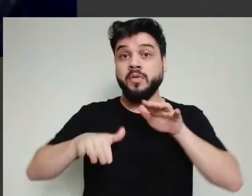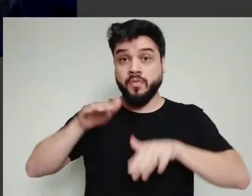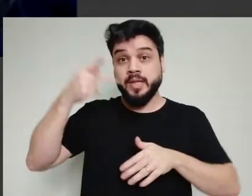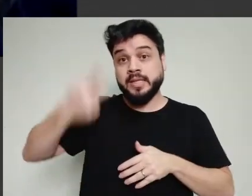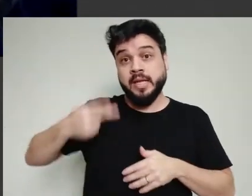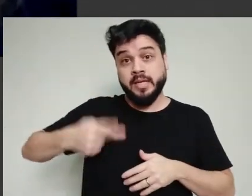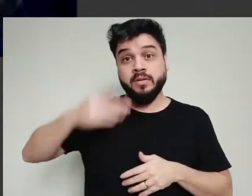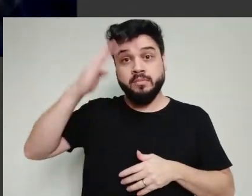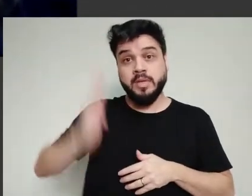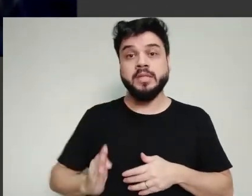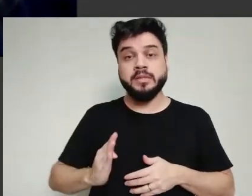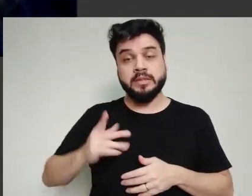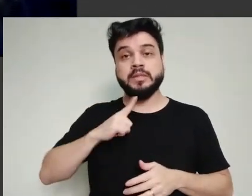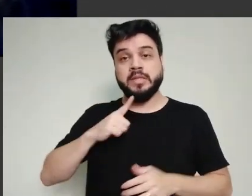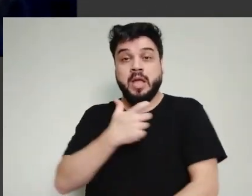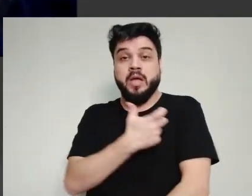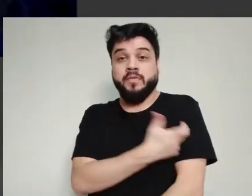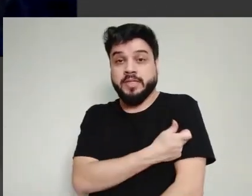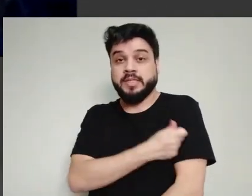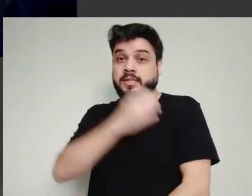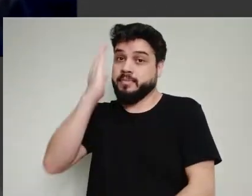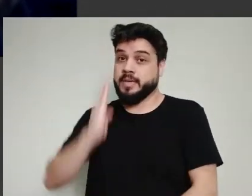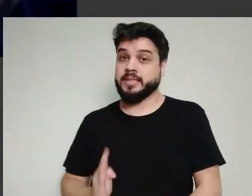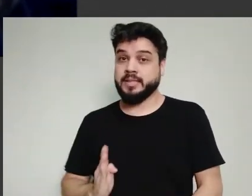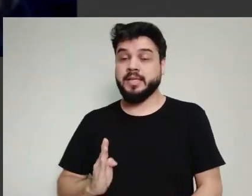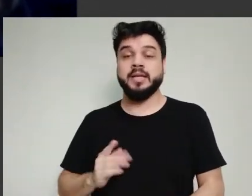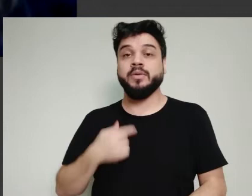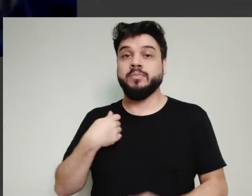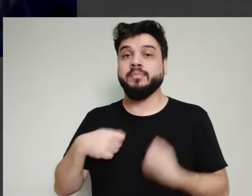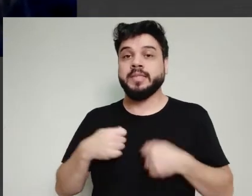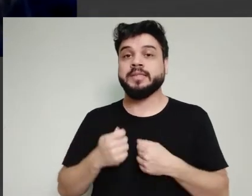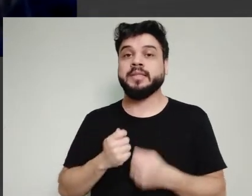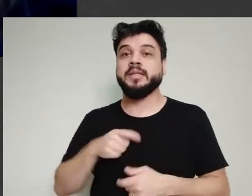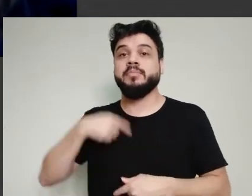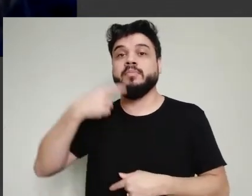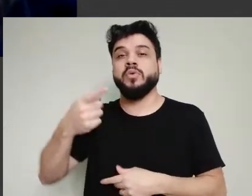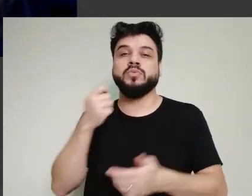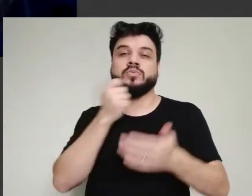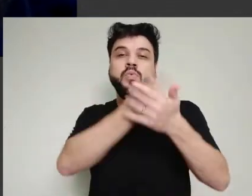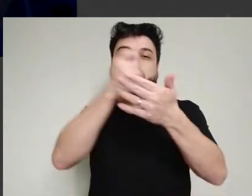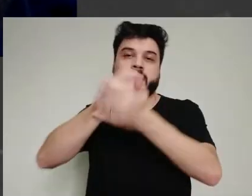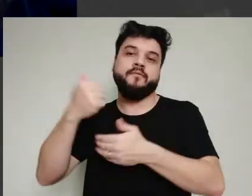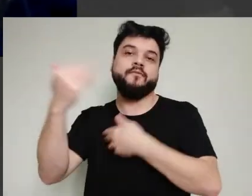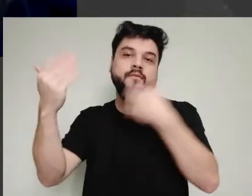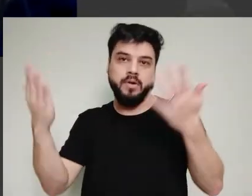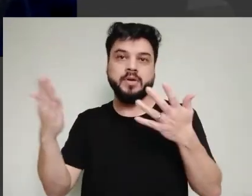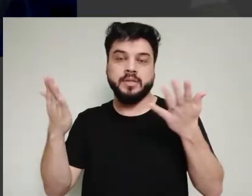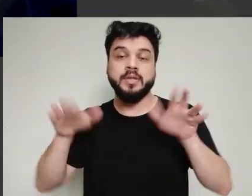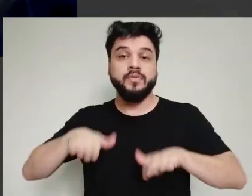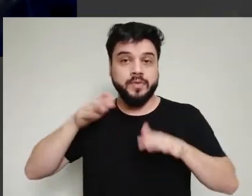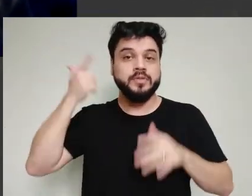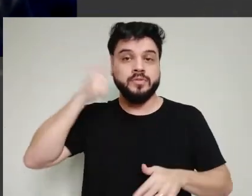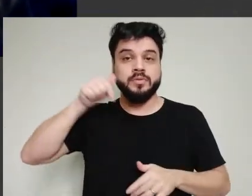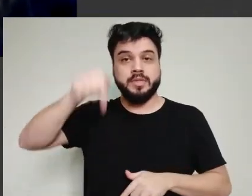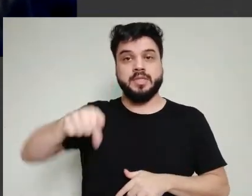Legal, professor. Nossa, quer dizer, o cenário é complexo, é trabalhoso, você explicou para a gente fase a fase,